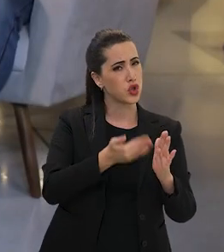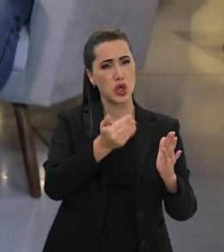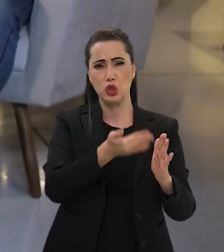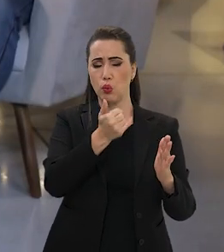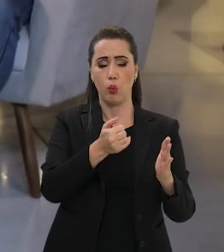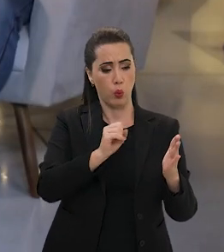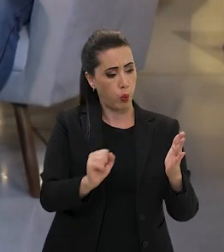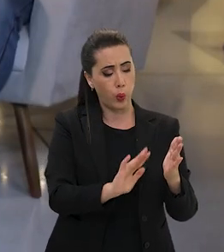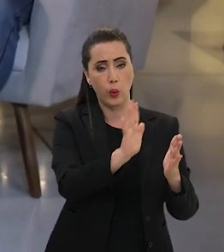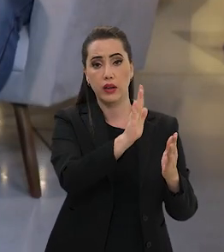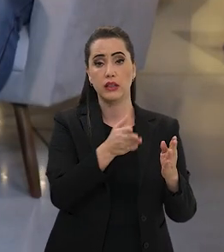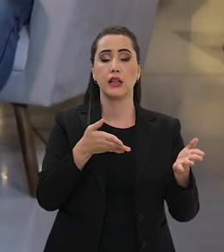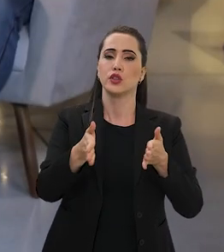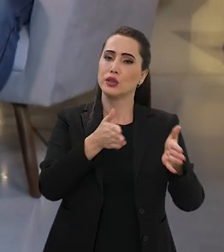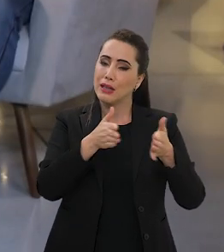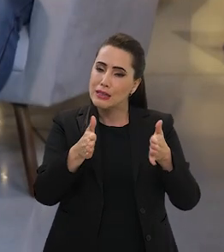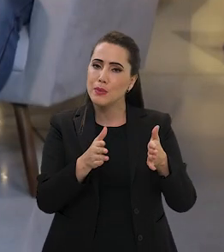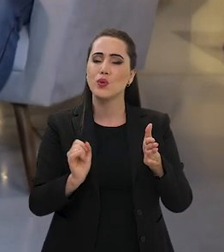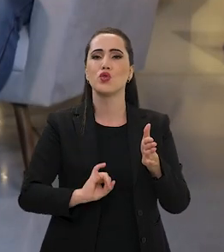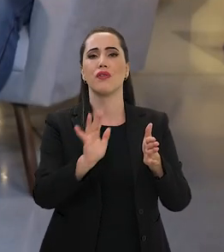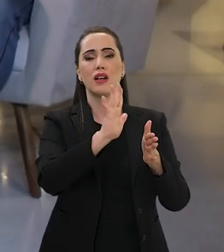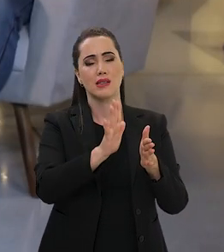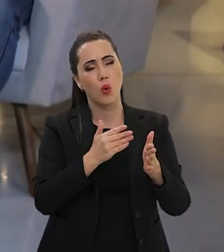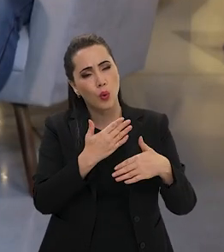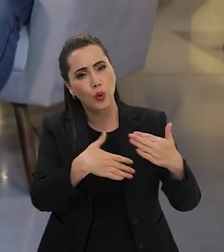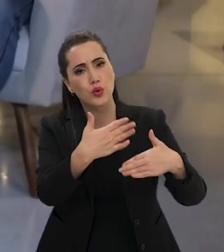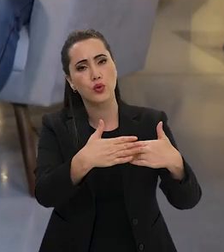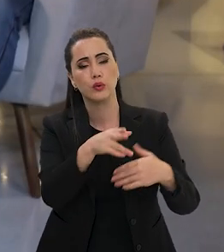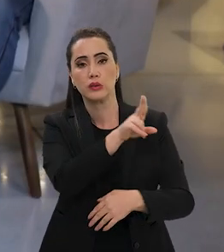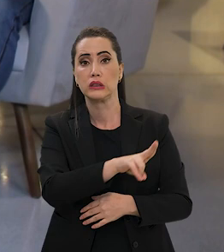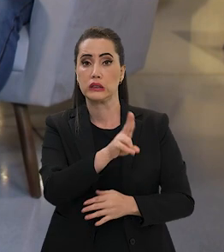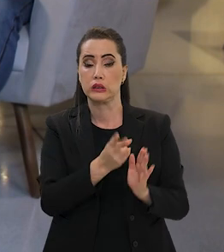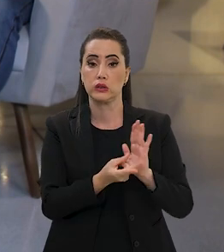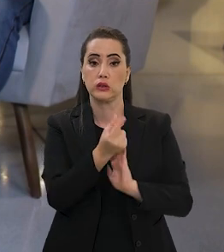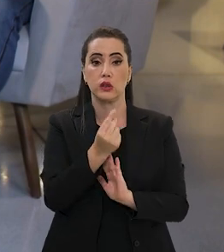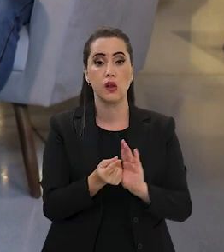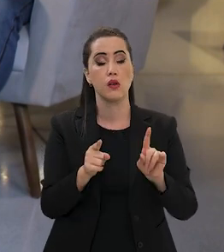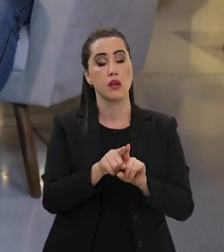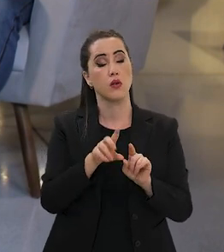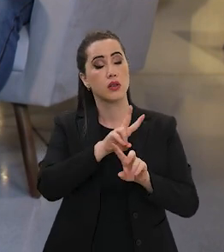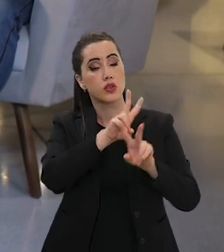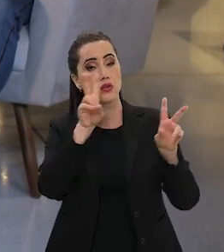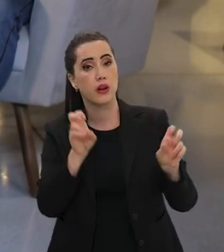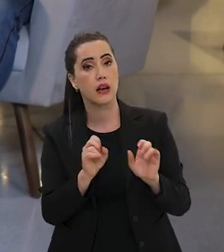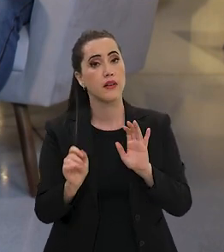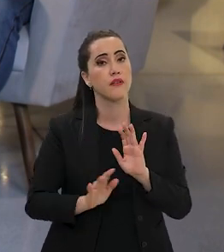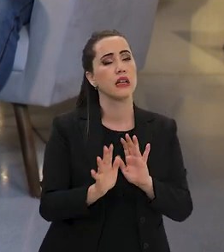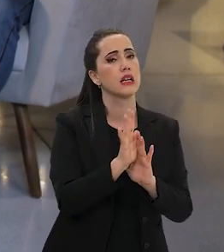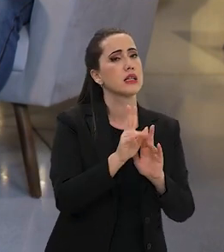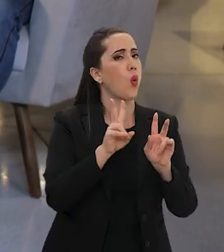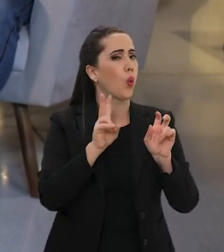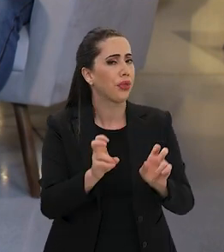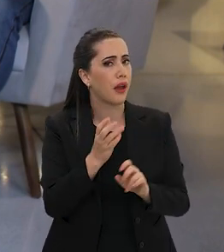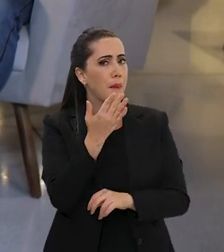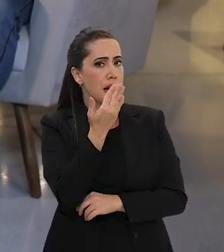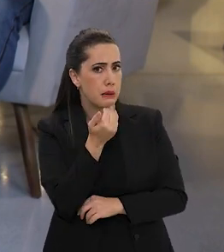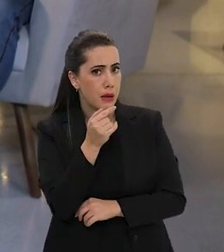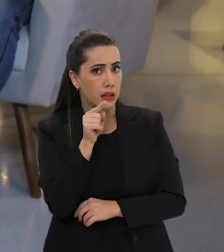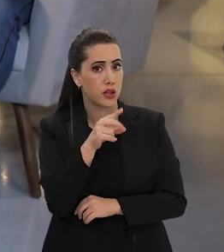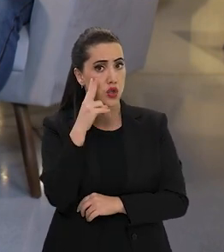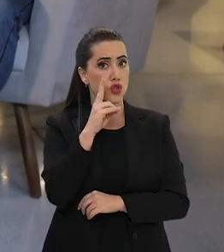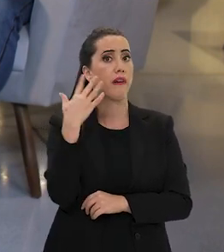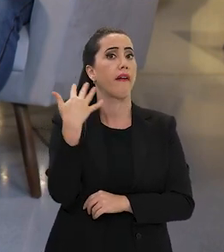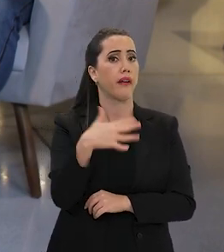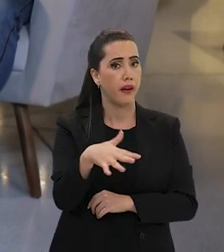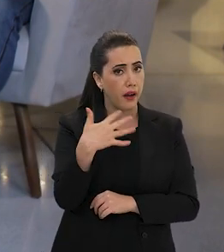Nós passamos ainda, estamos saindo desse período inflacionário. E quando a gente fala da inflação relacionada aos alimentos, é uma inflação